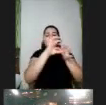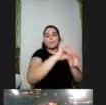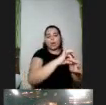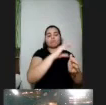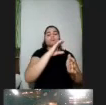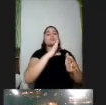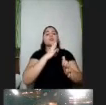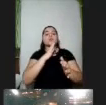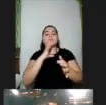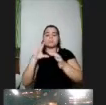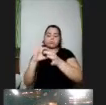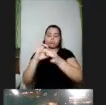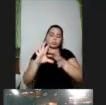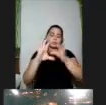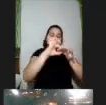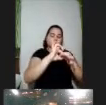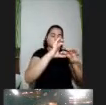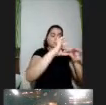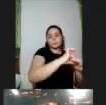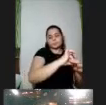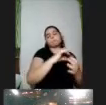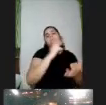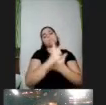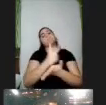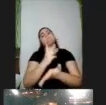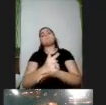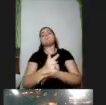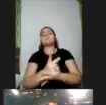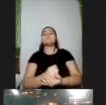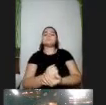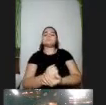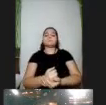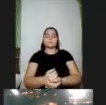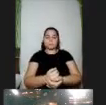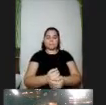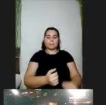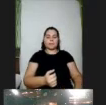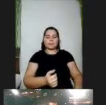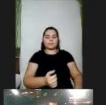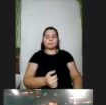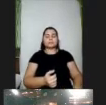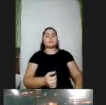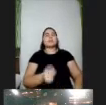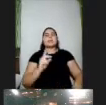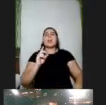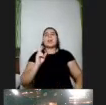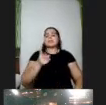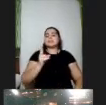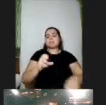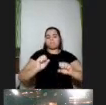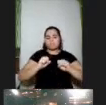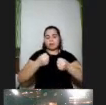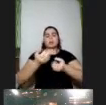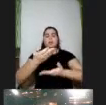prévios quando a gente traz conhecimentos novos para serem trabalhados com as pessoas evidenciar aí as interações